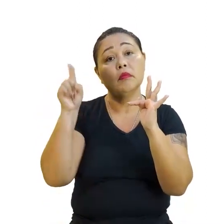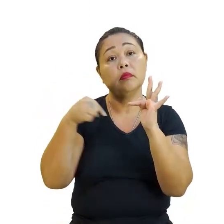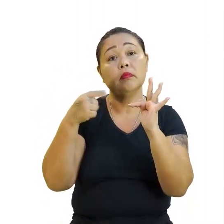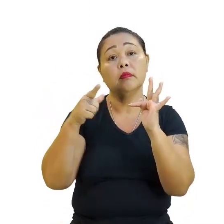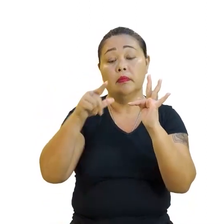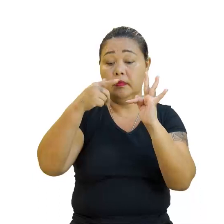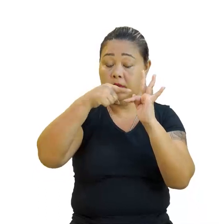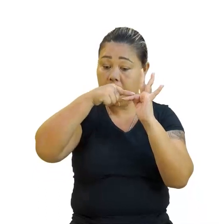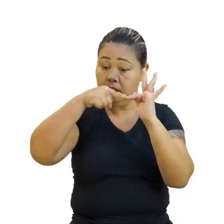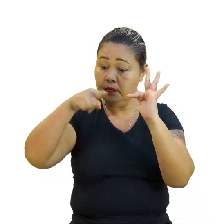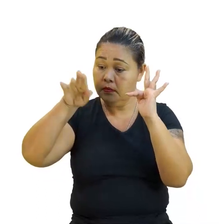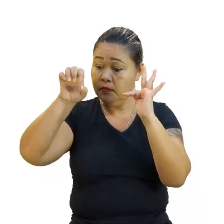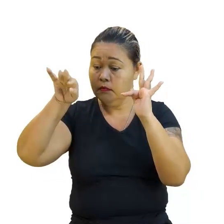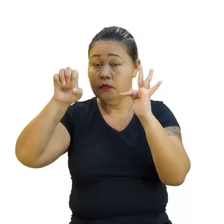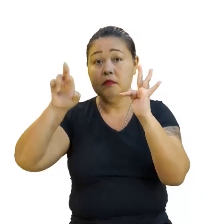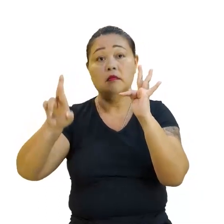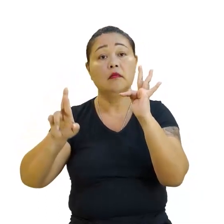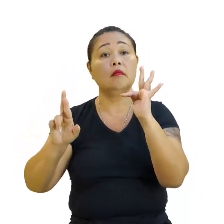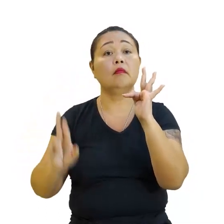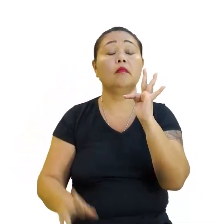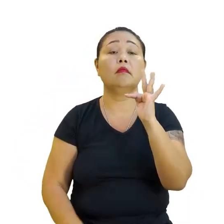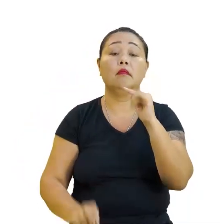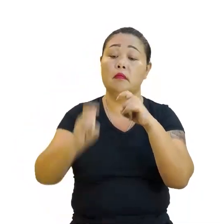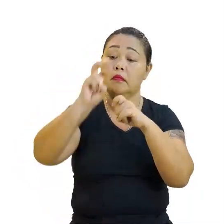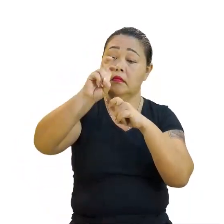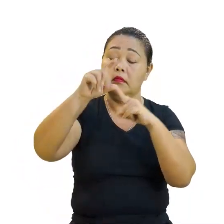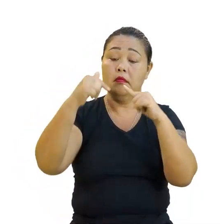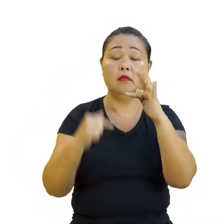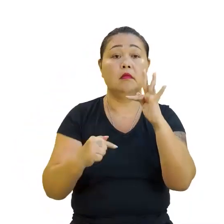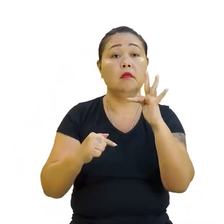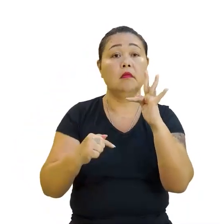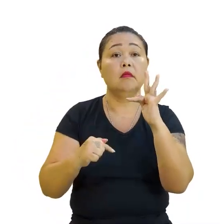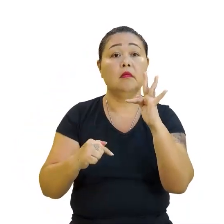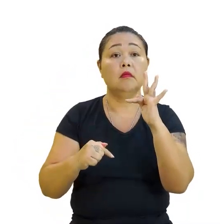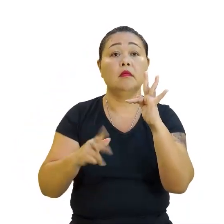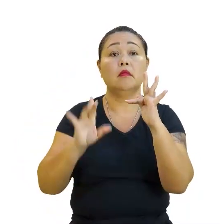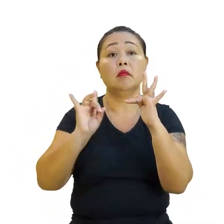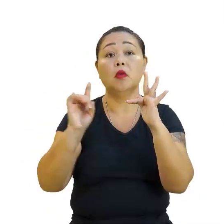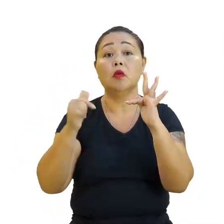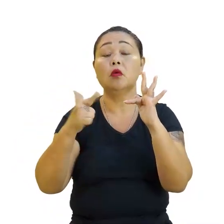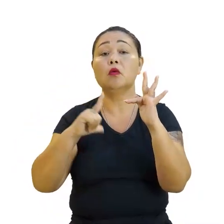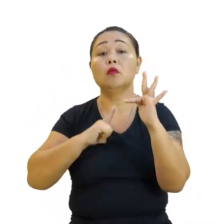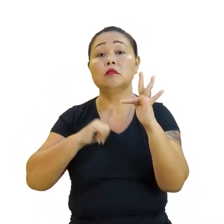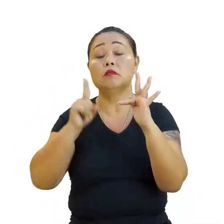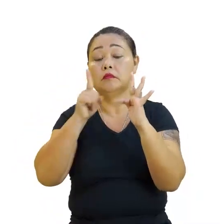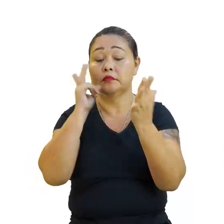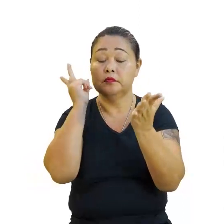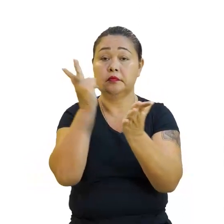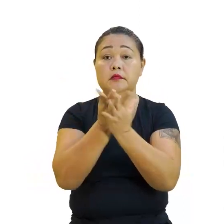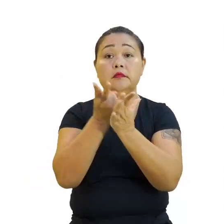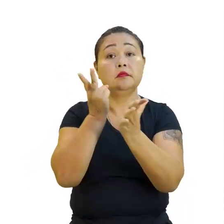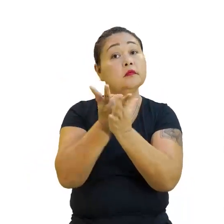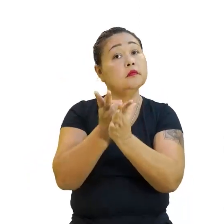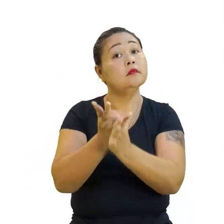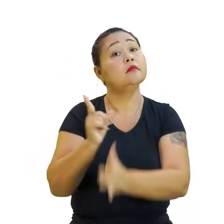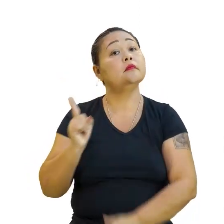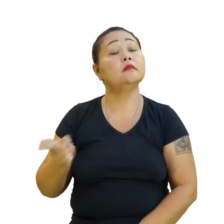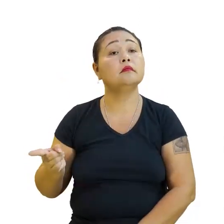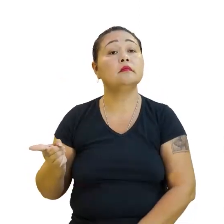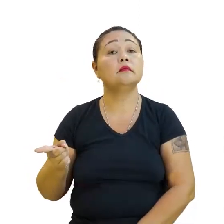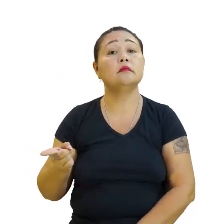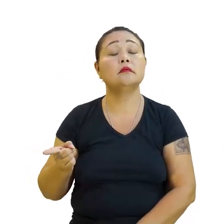linear. Linear. E essa, 5 sétimos, também é só o b, não tem a. Então, essa também é constante.